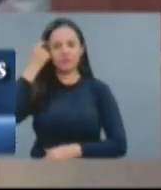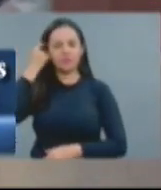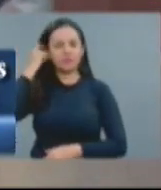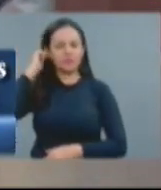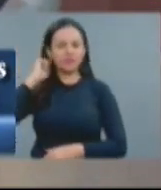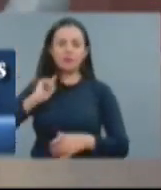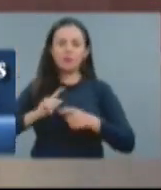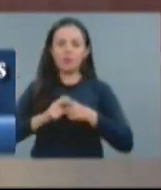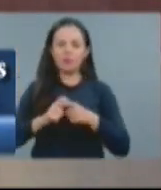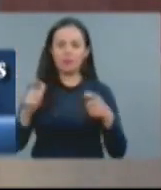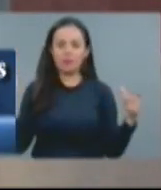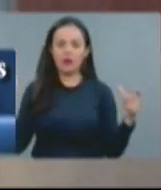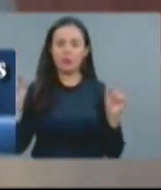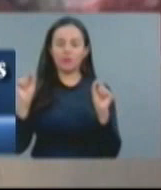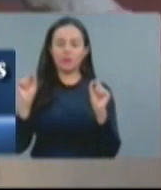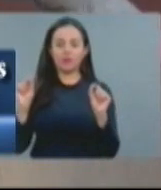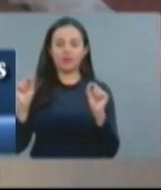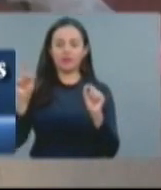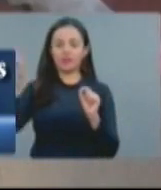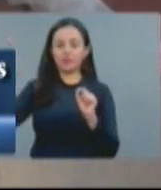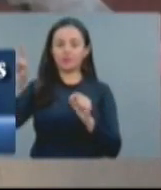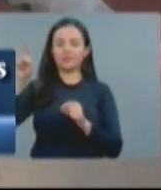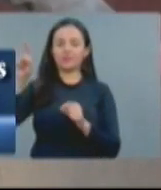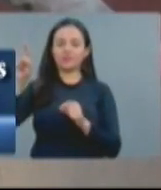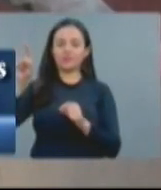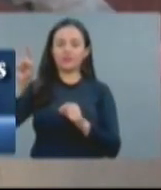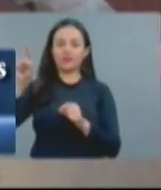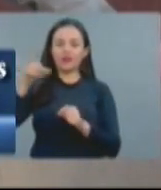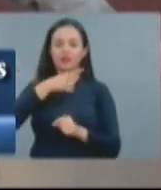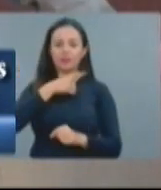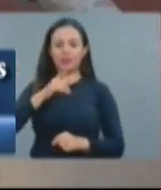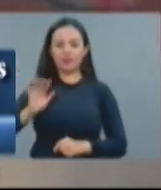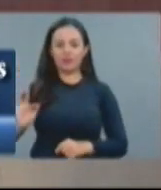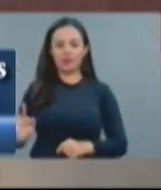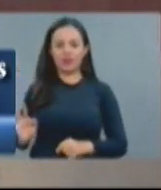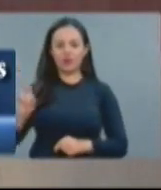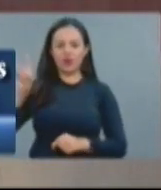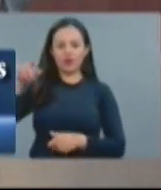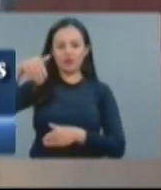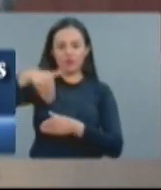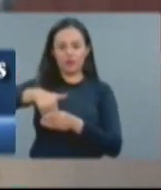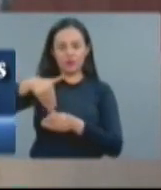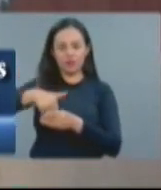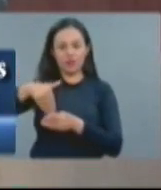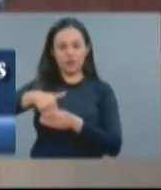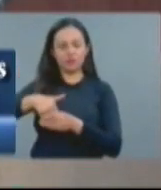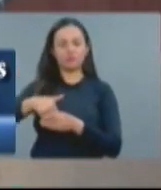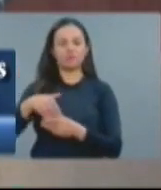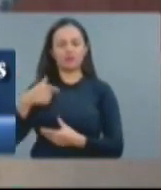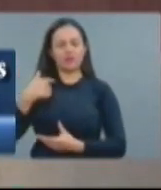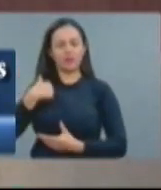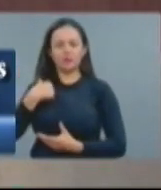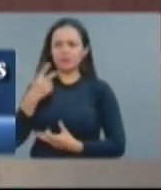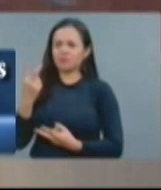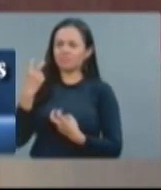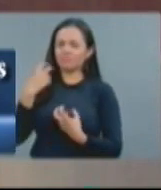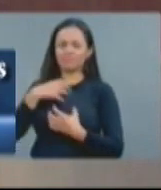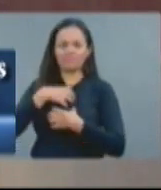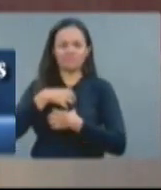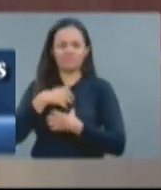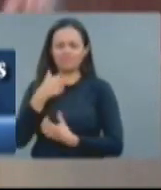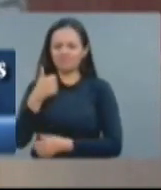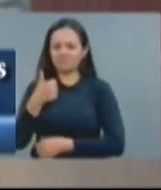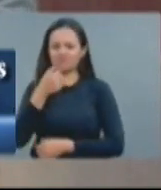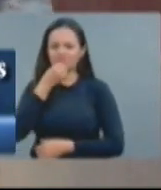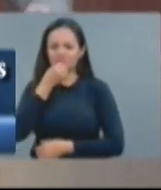de grande largueza em diferença de votos quando a Câmara Federal aprovou em